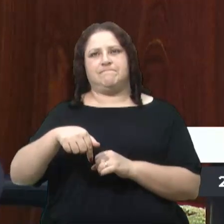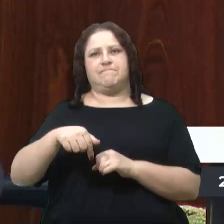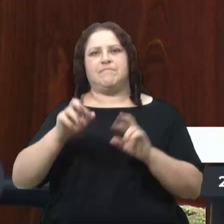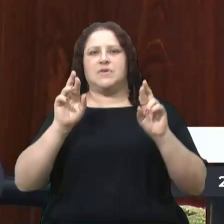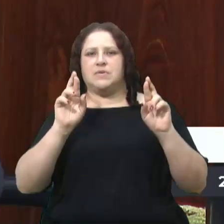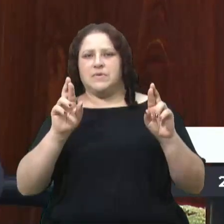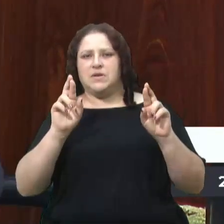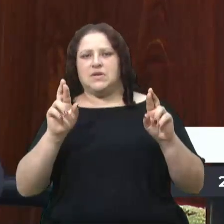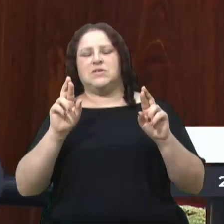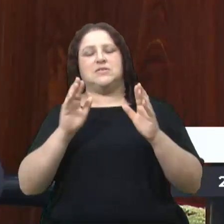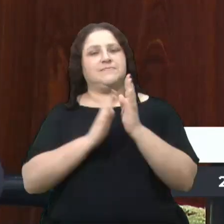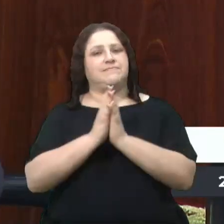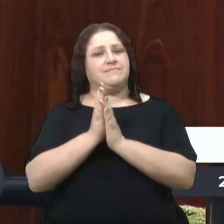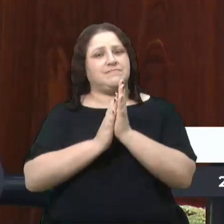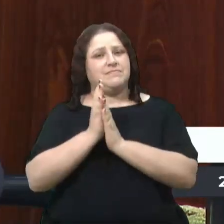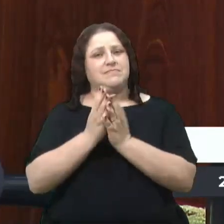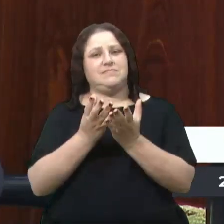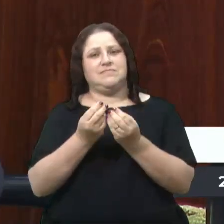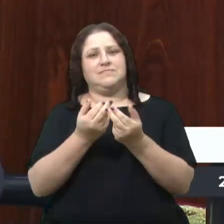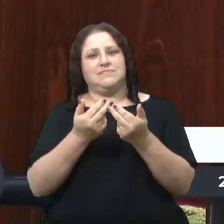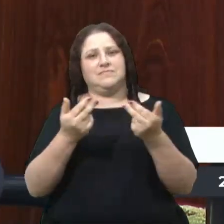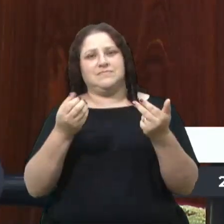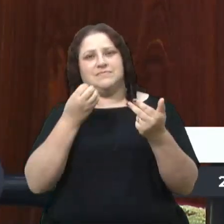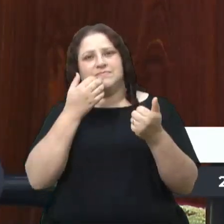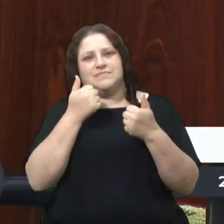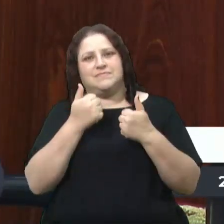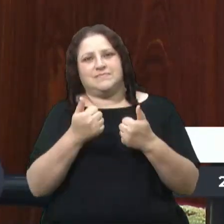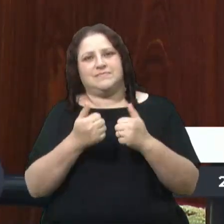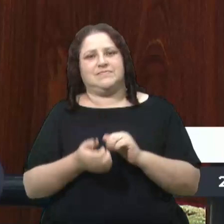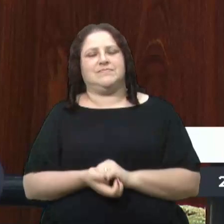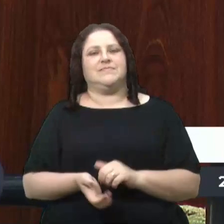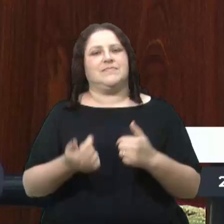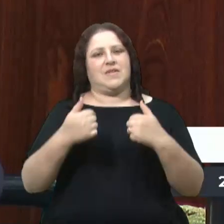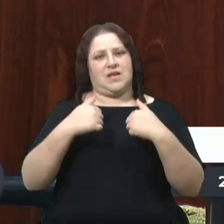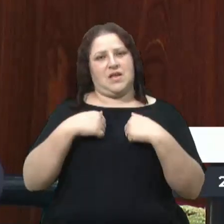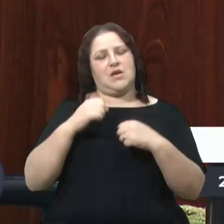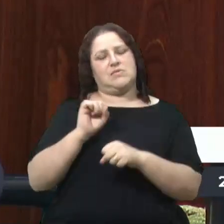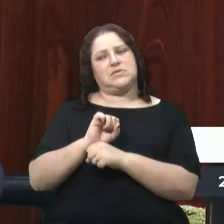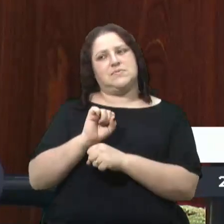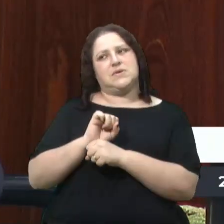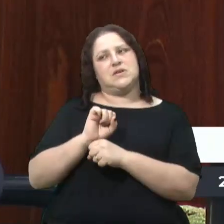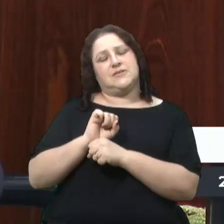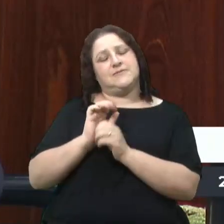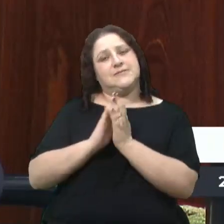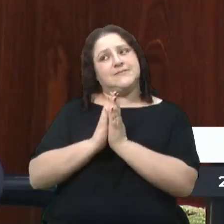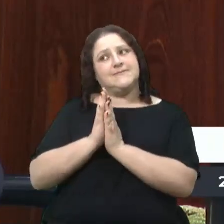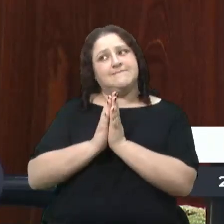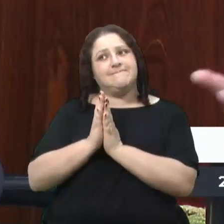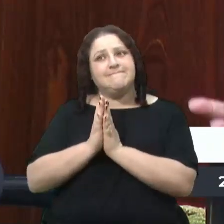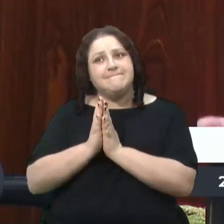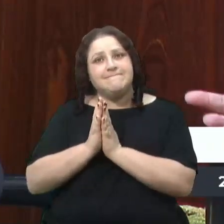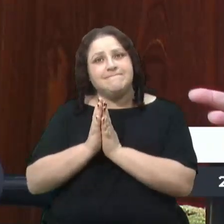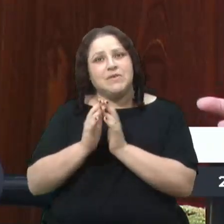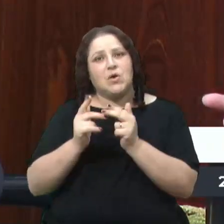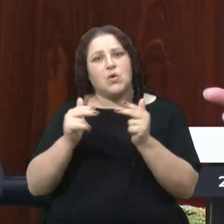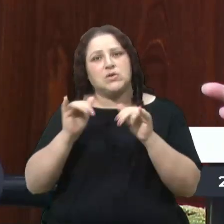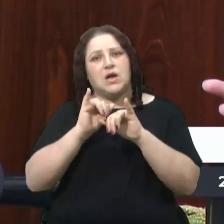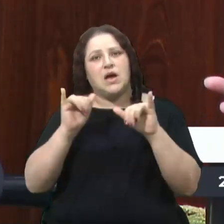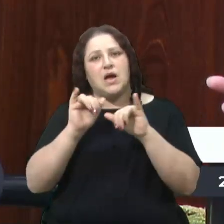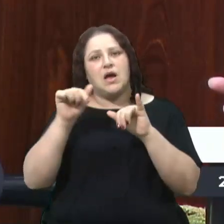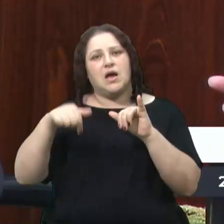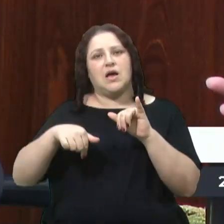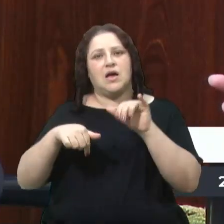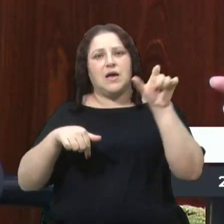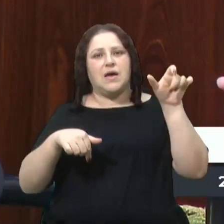esperança, expectativa, muitas coisas boas. E eu esperava alguns anúncios aqui do